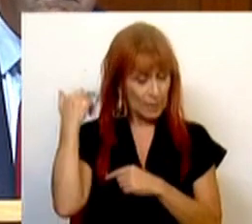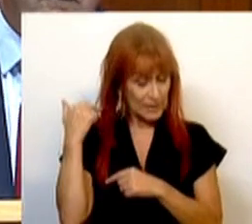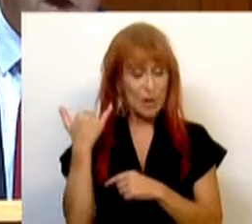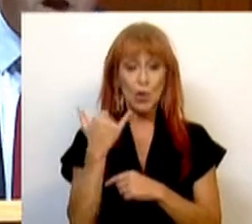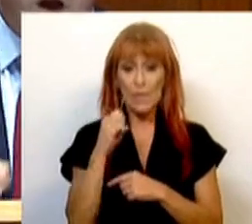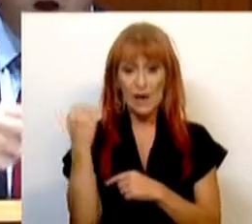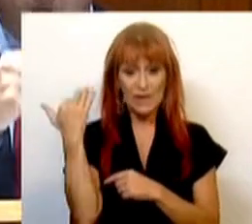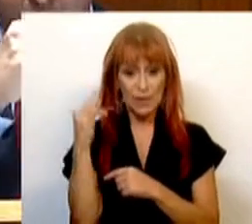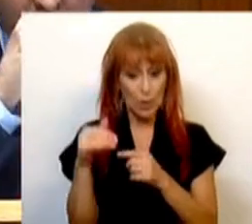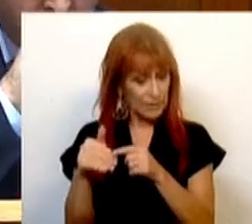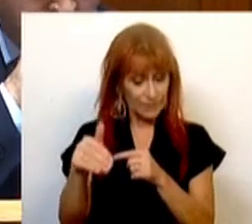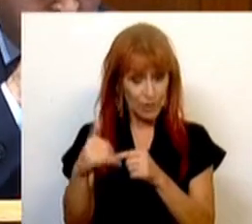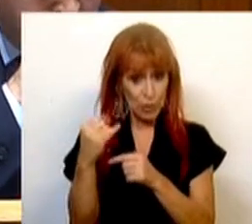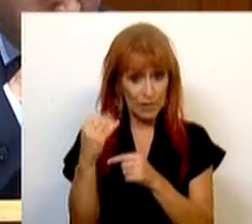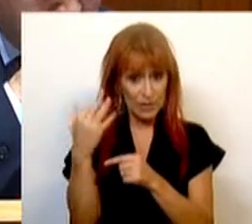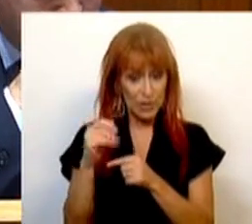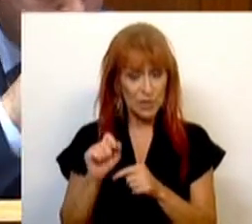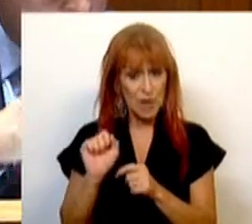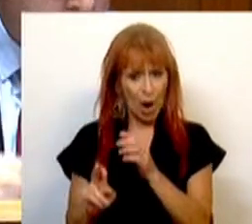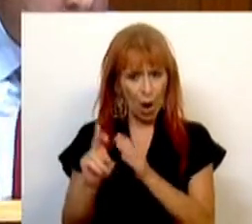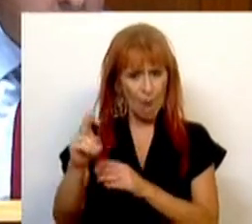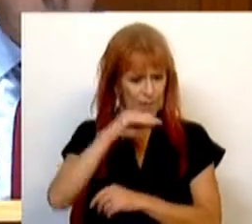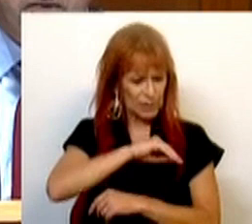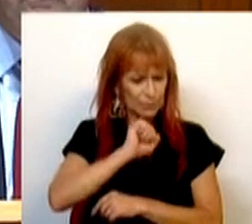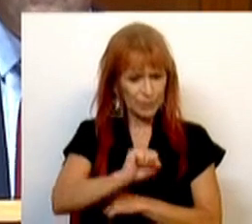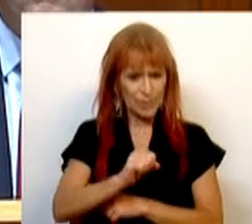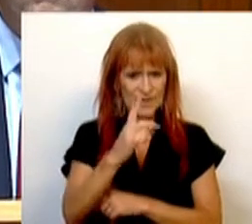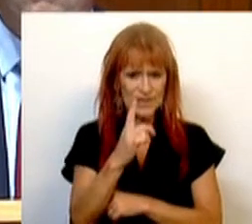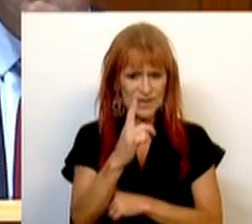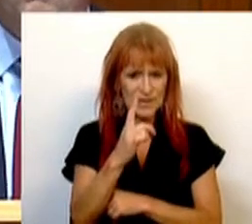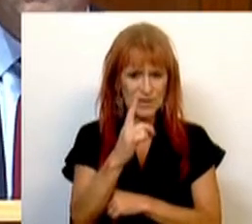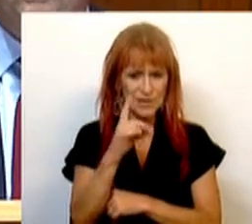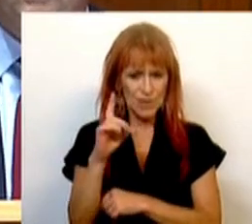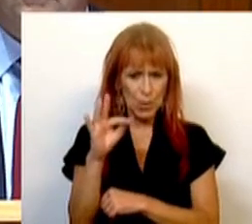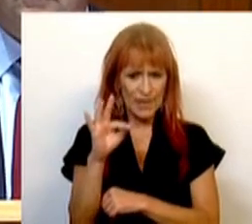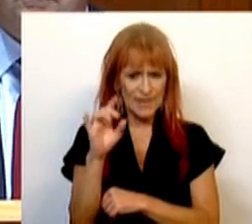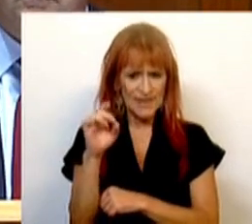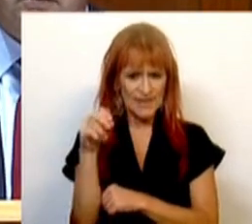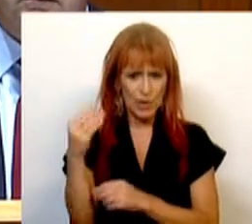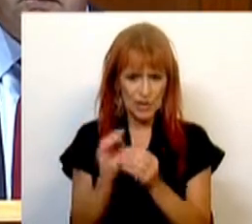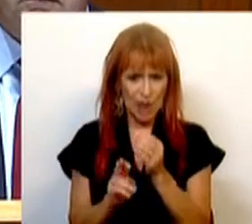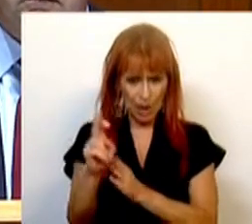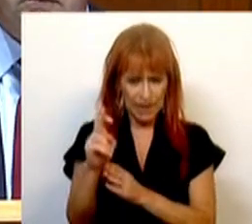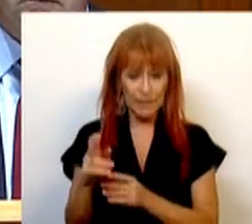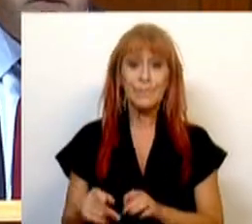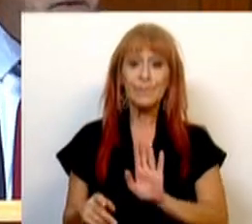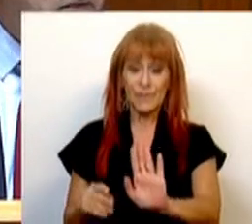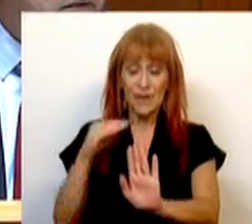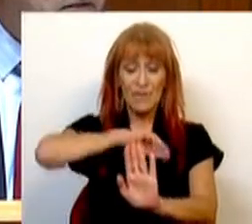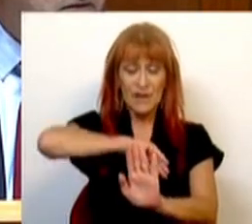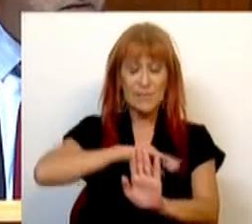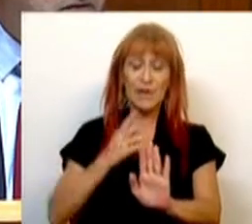2024, vai ter um aumento líquido do seu ordenado de 646 euros. Vai receber,